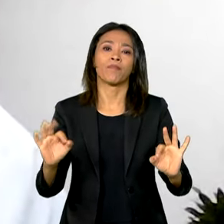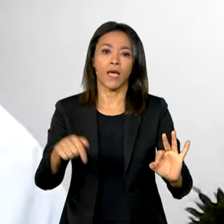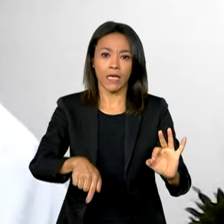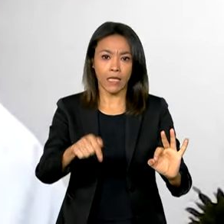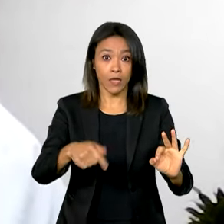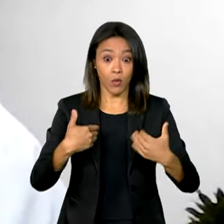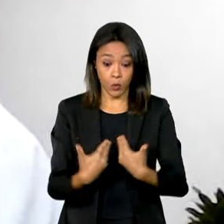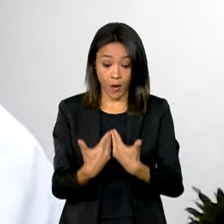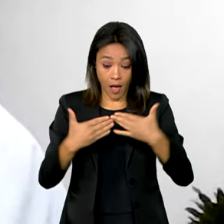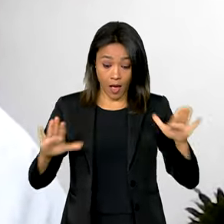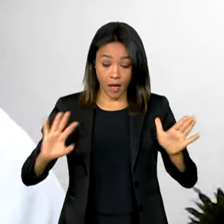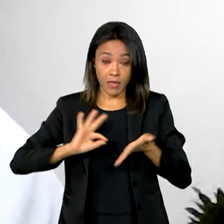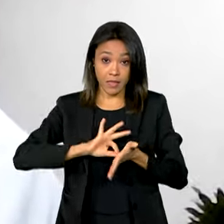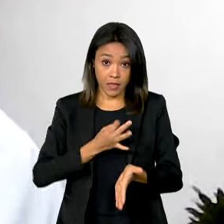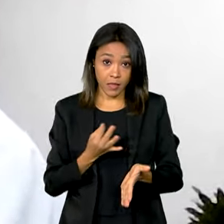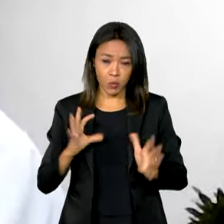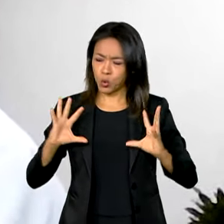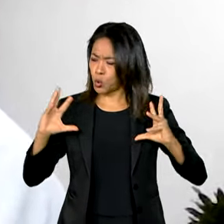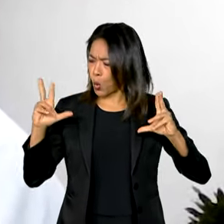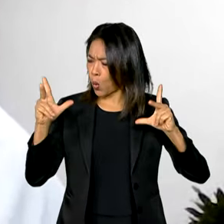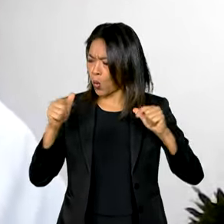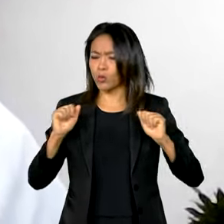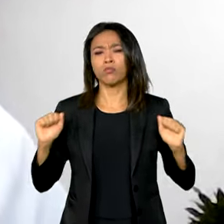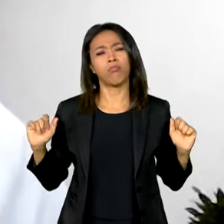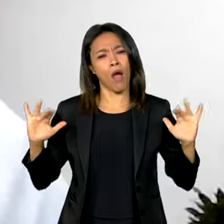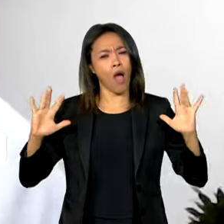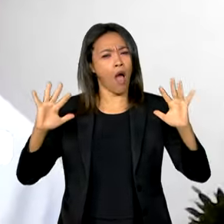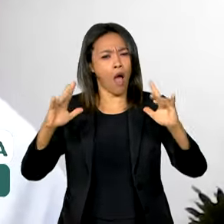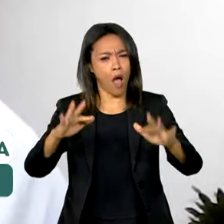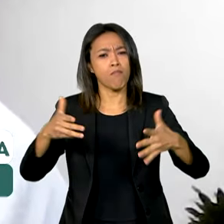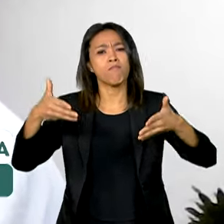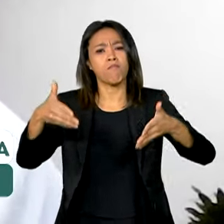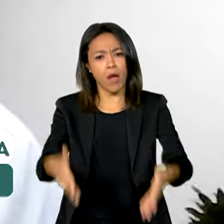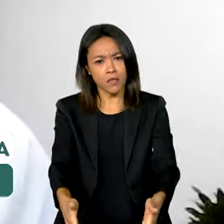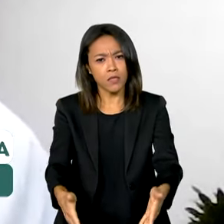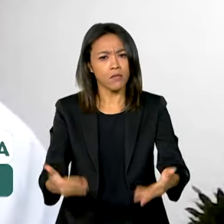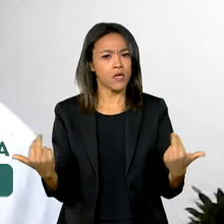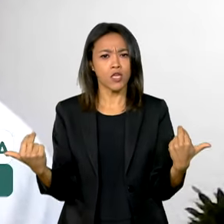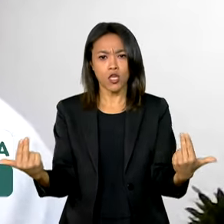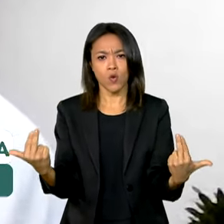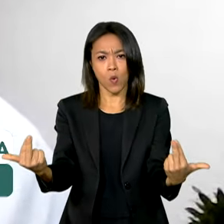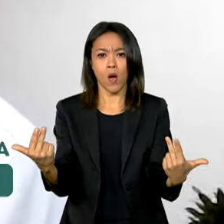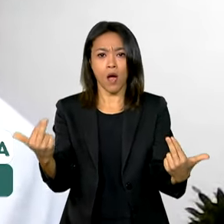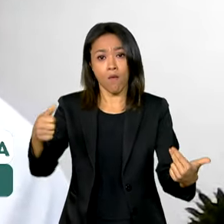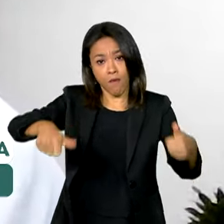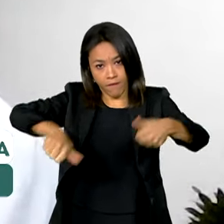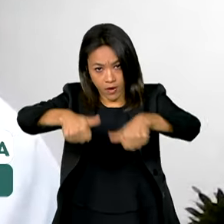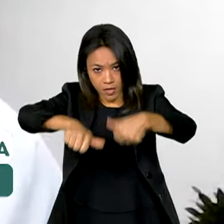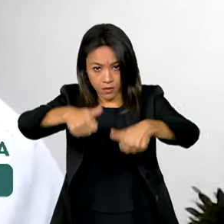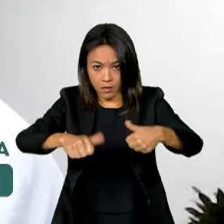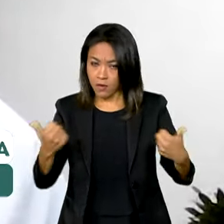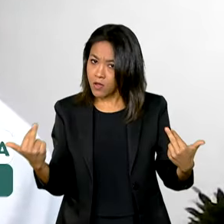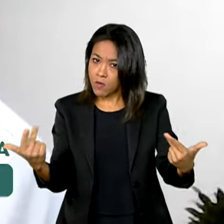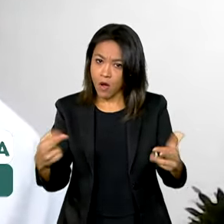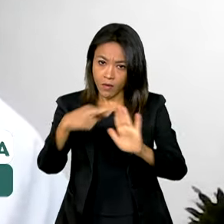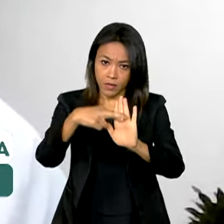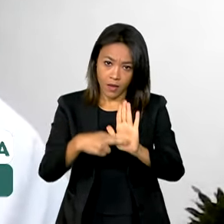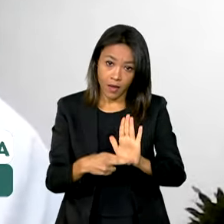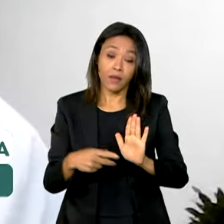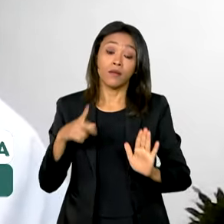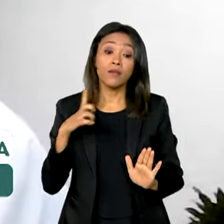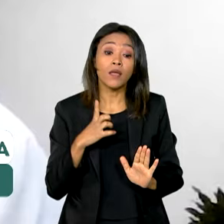processo seletivo interno, todos podem participar, todos são avaliados da mesma forma e nós temos hoje aí o nosso quadro